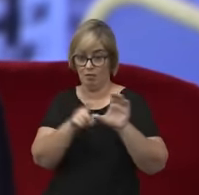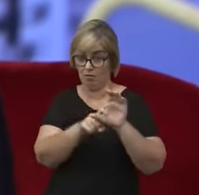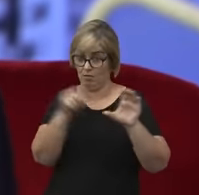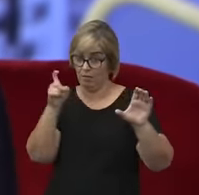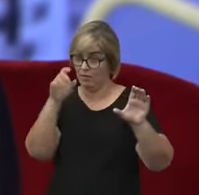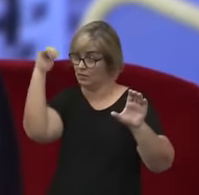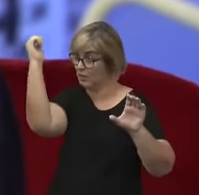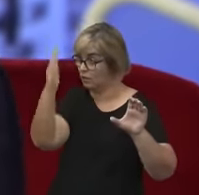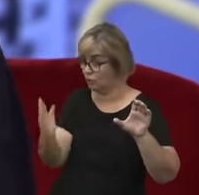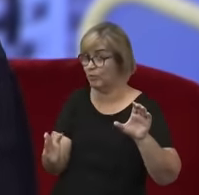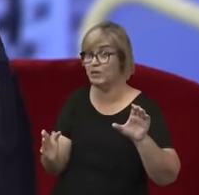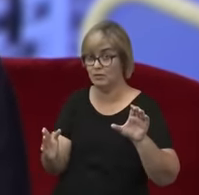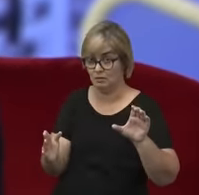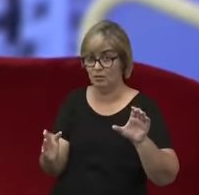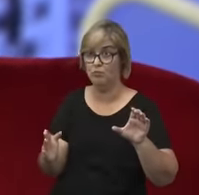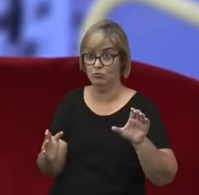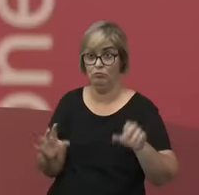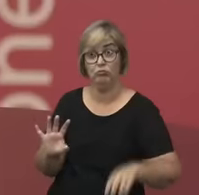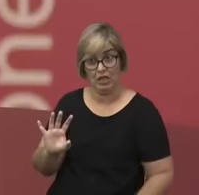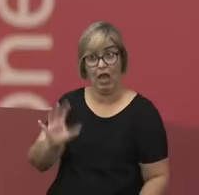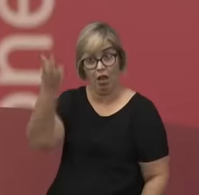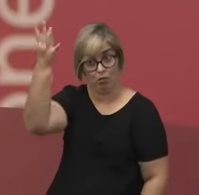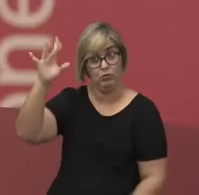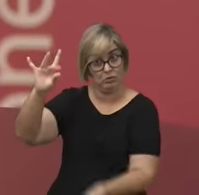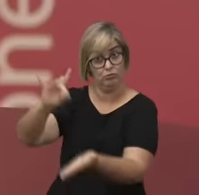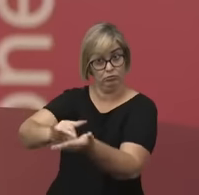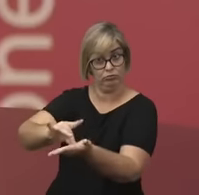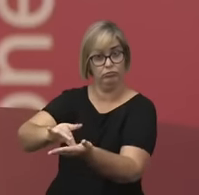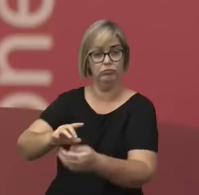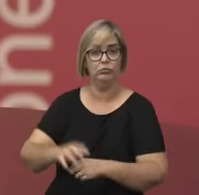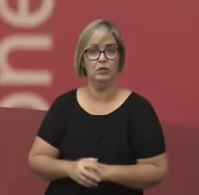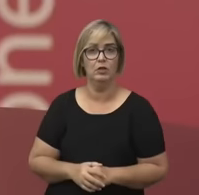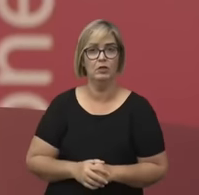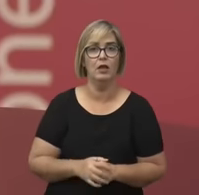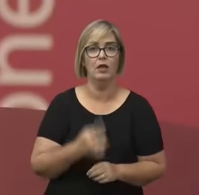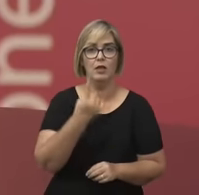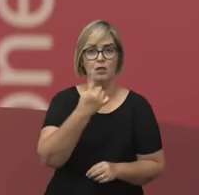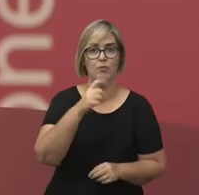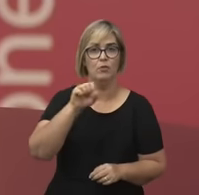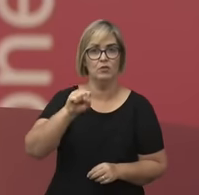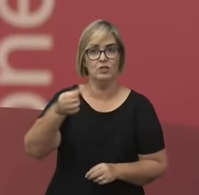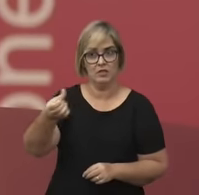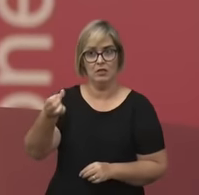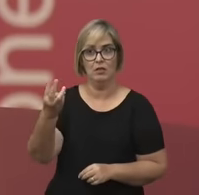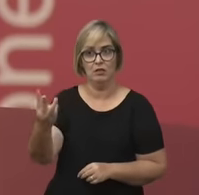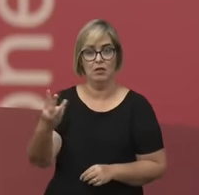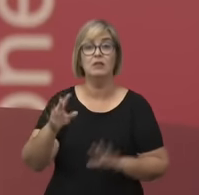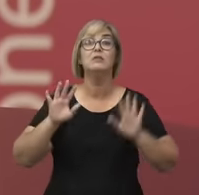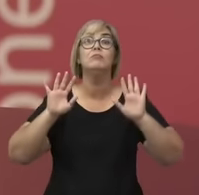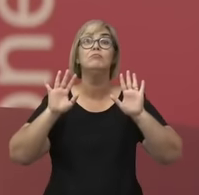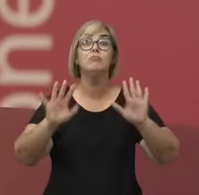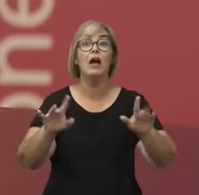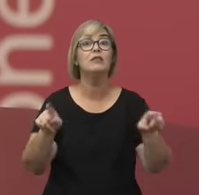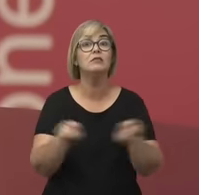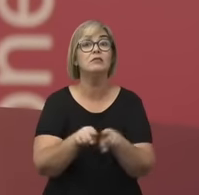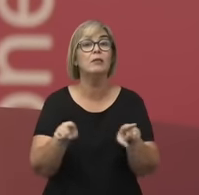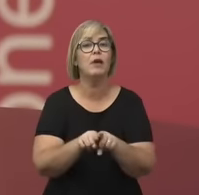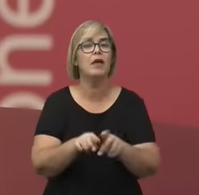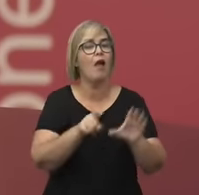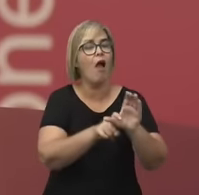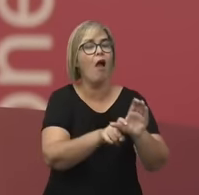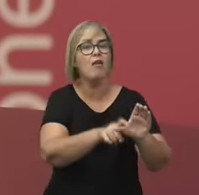brasileira, que aconteceu, um texto de 1873, mas também a independência